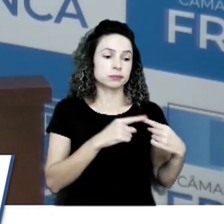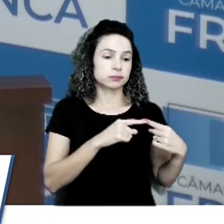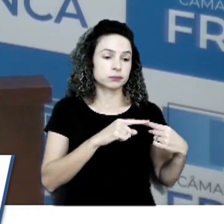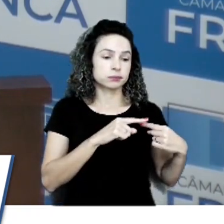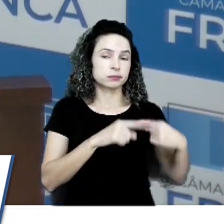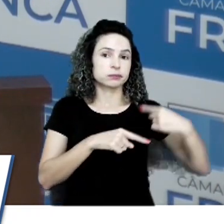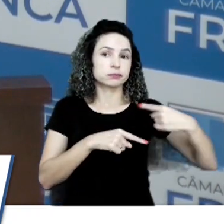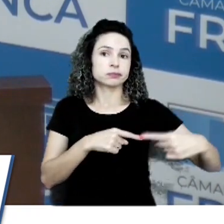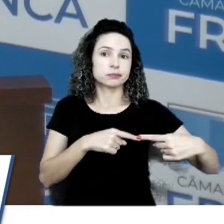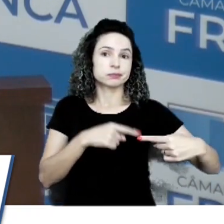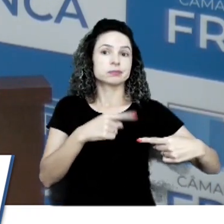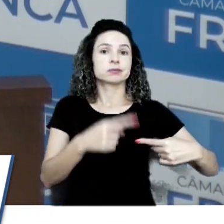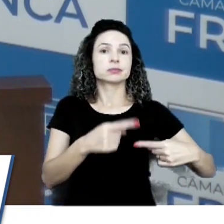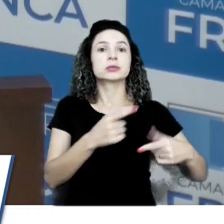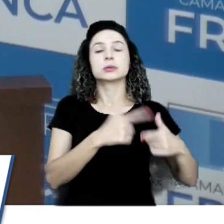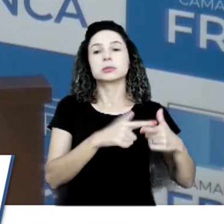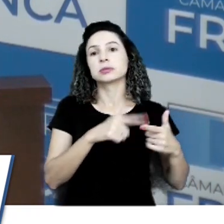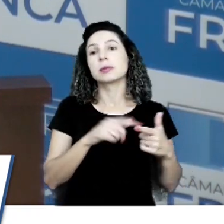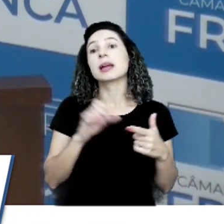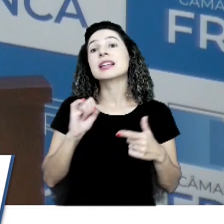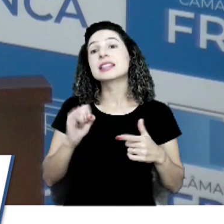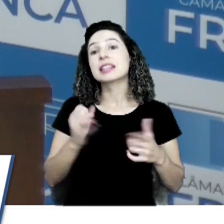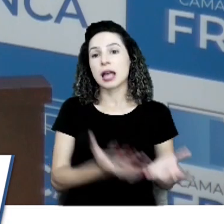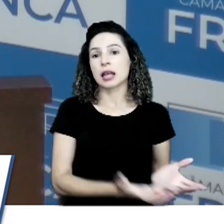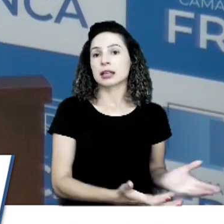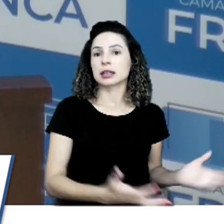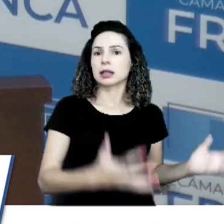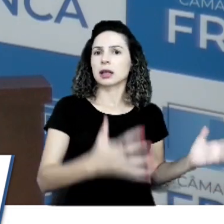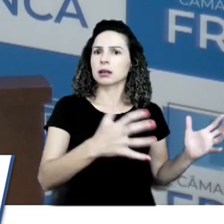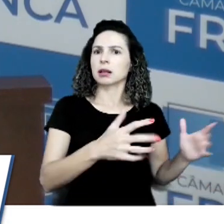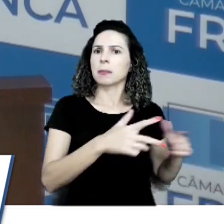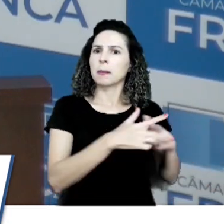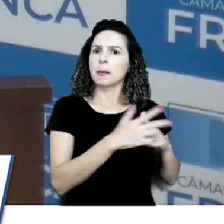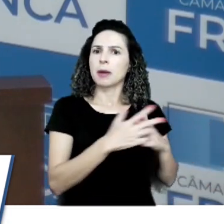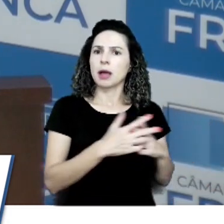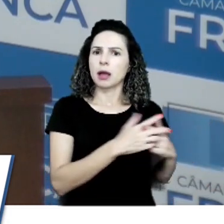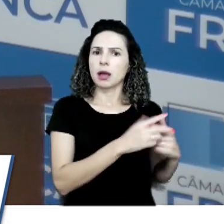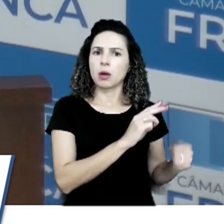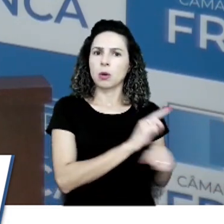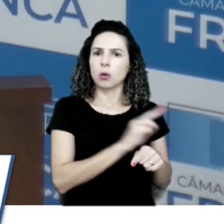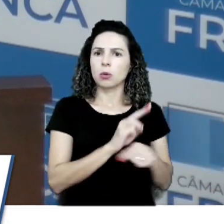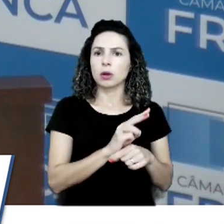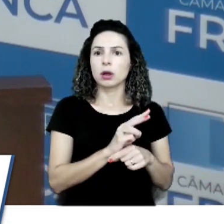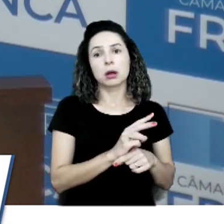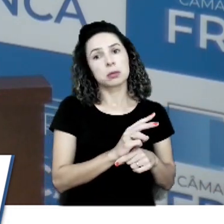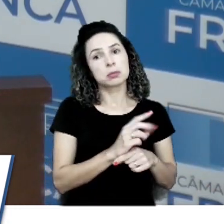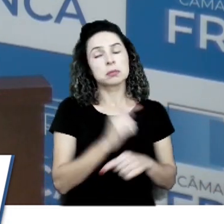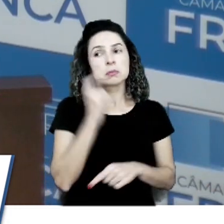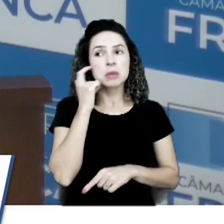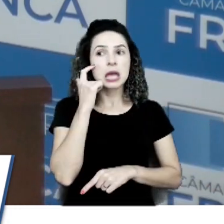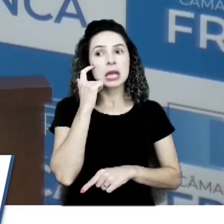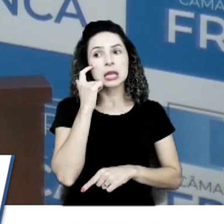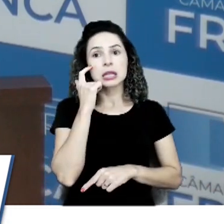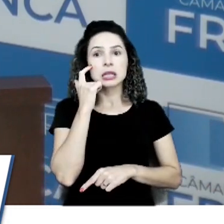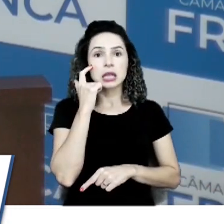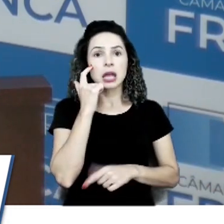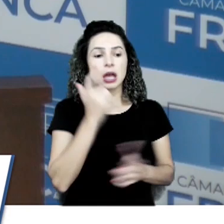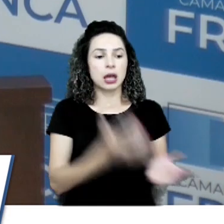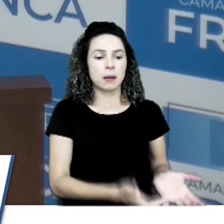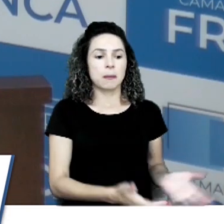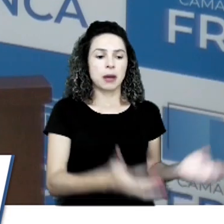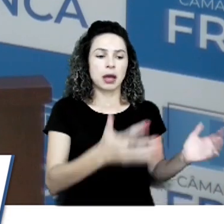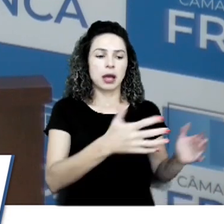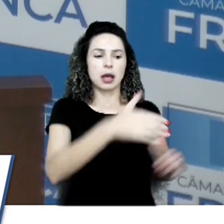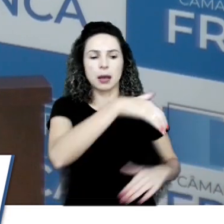Estava dando os problemas. Mas se essas caçambas tivessem com manutenção correta, de repente, se pensar, numa caçamba que feche,